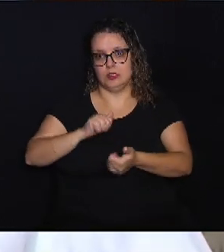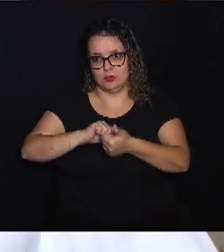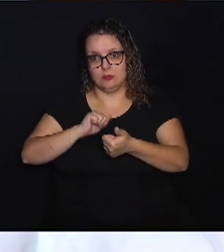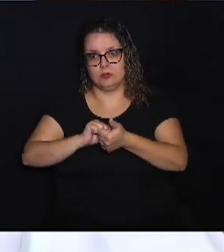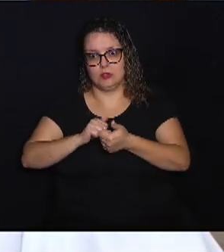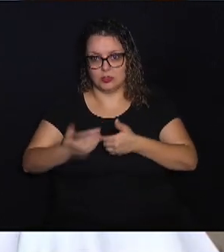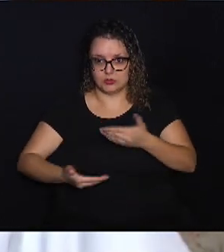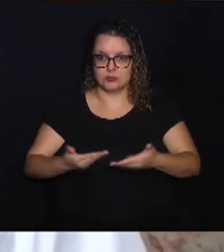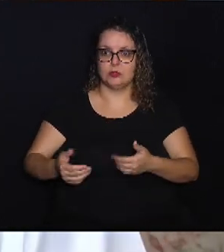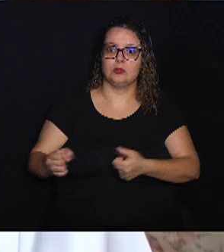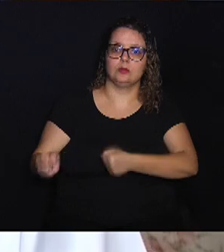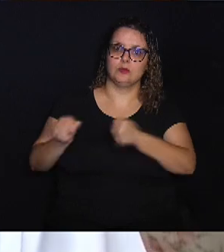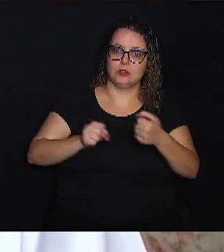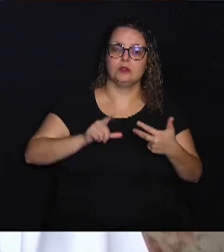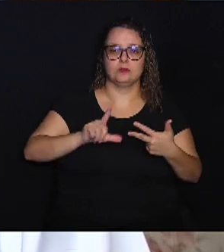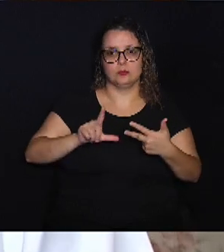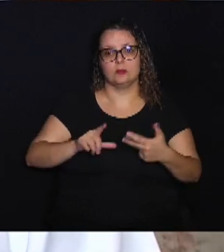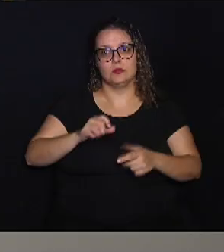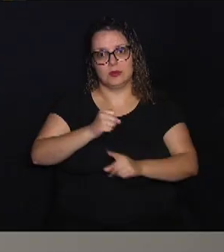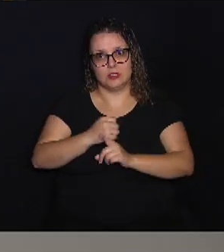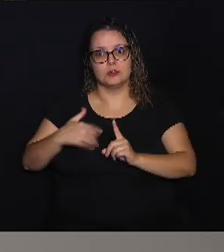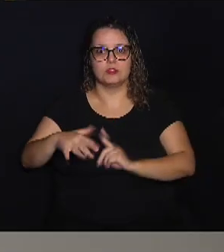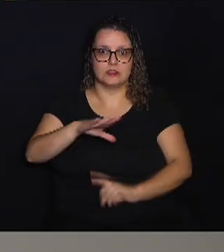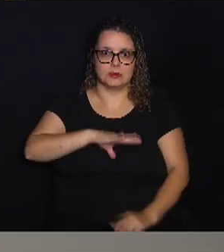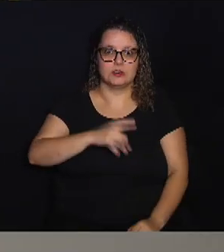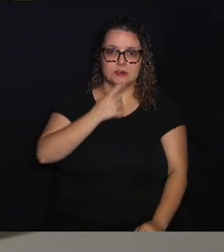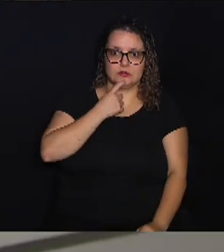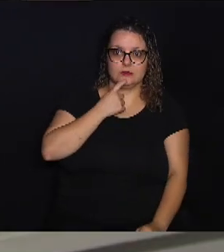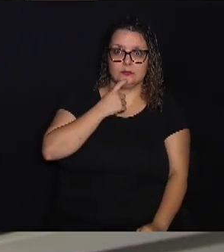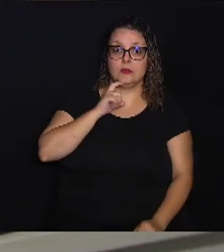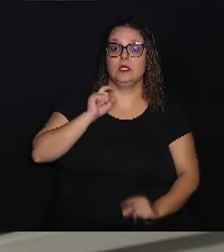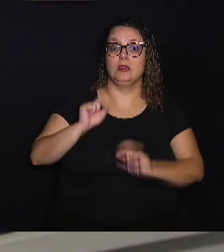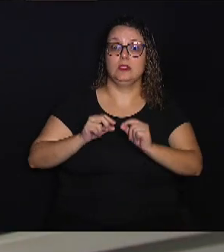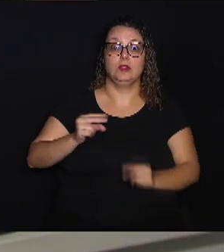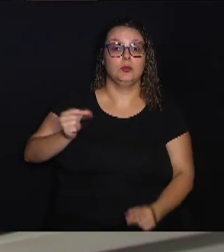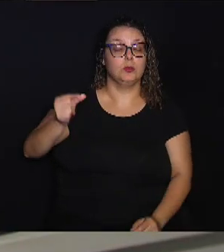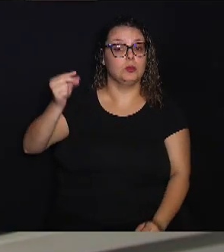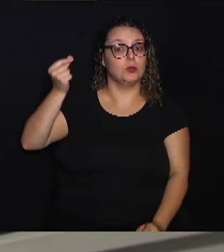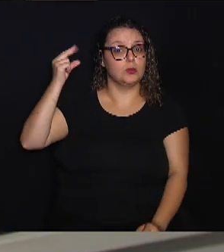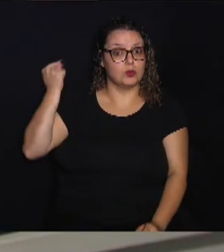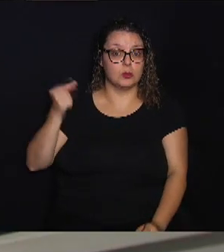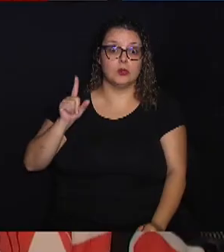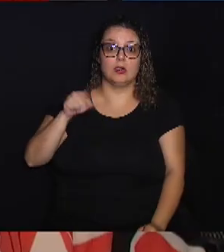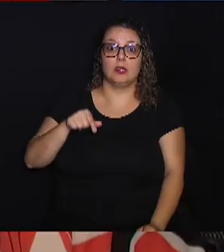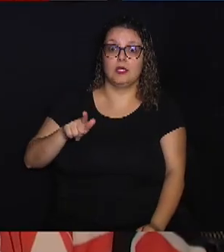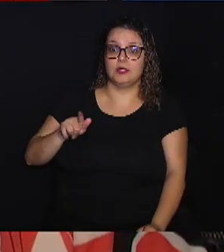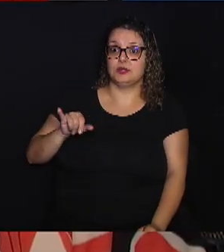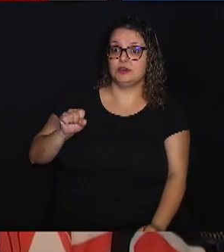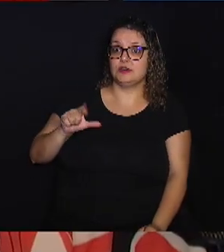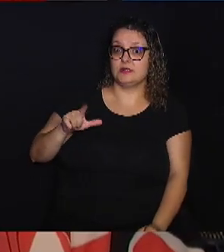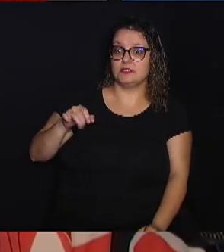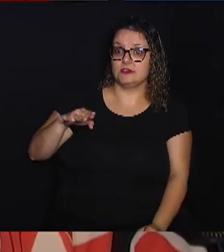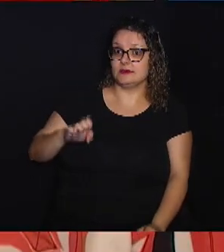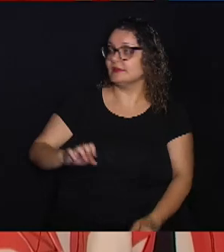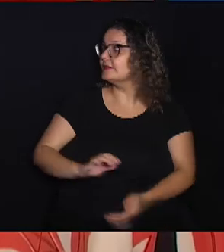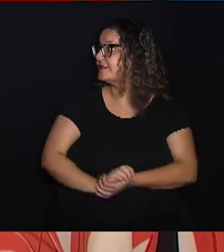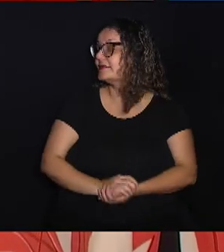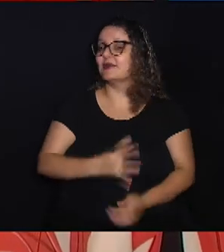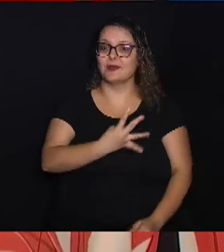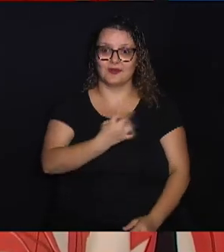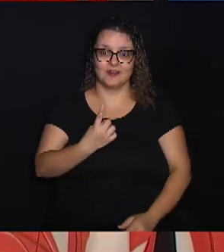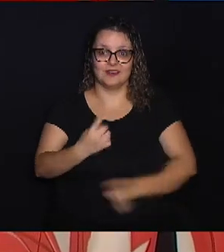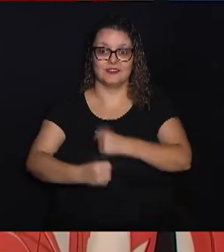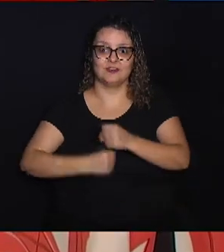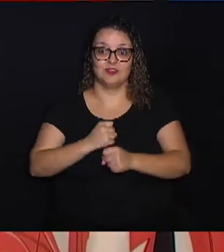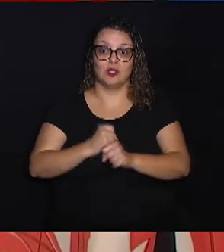serviço do poder legislativo para a sociedade campineira. Quem está aqui há muito tempo é a Gisleine. 41 anos. Eu